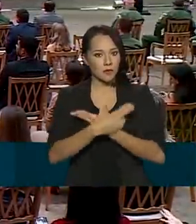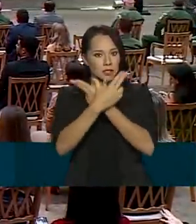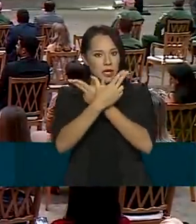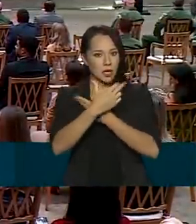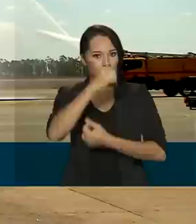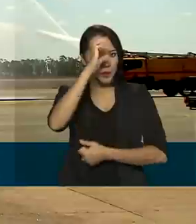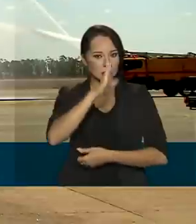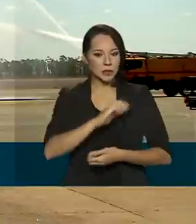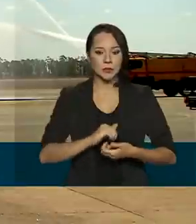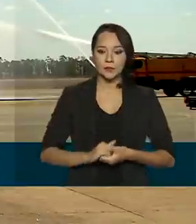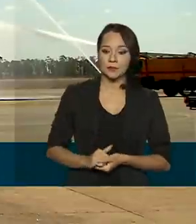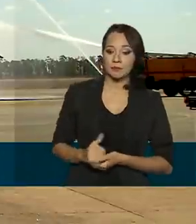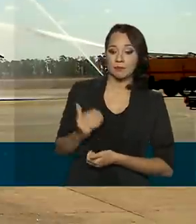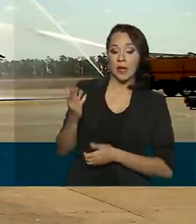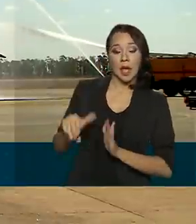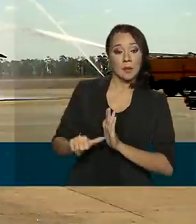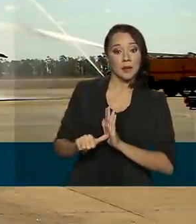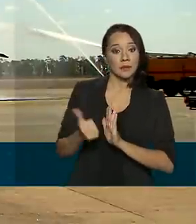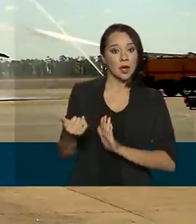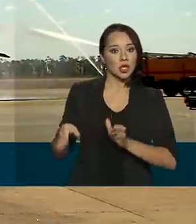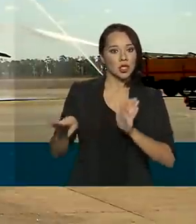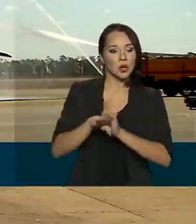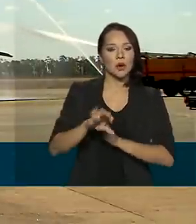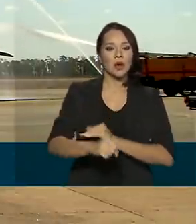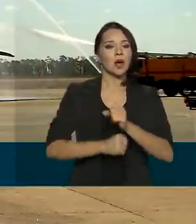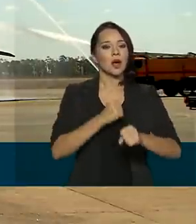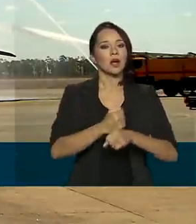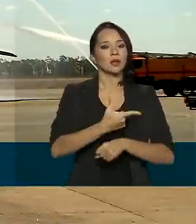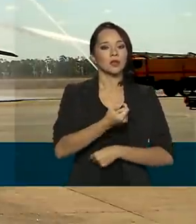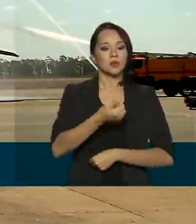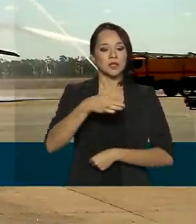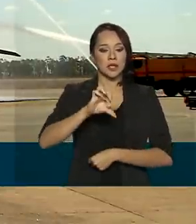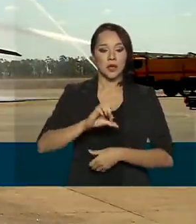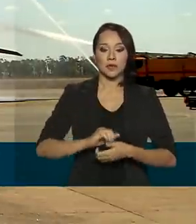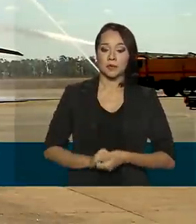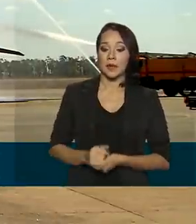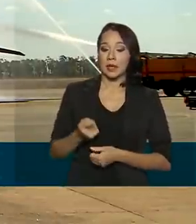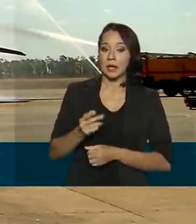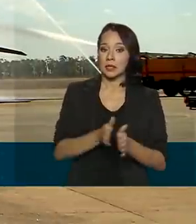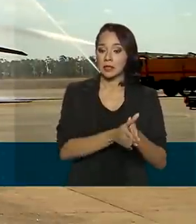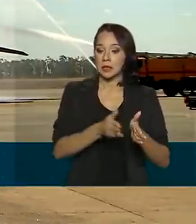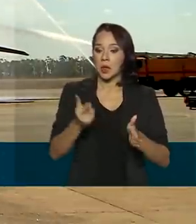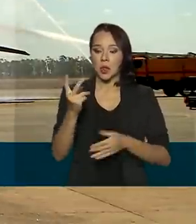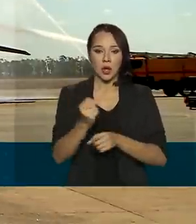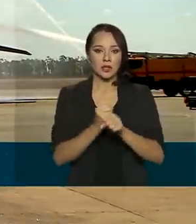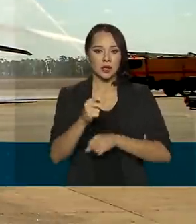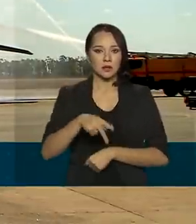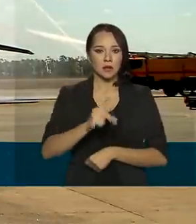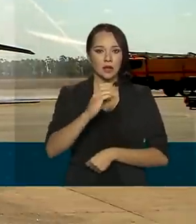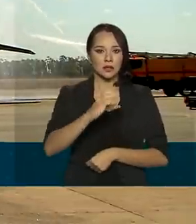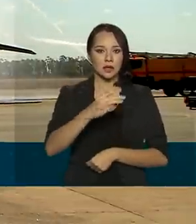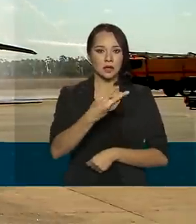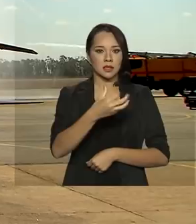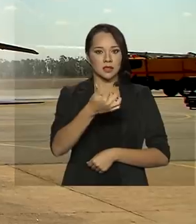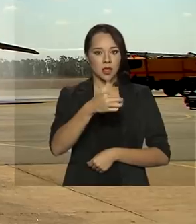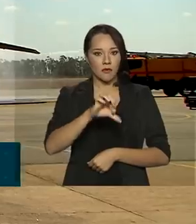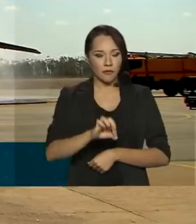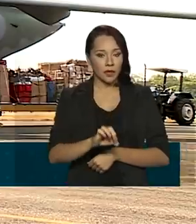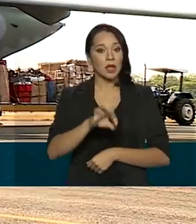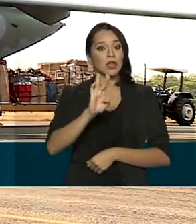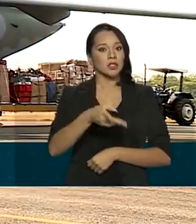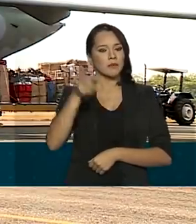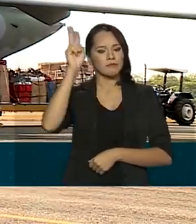Aérea Brasileira. A primeira chegou em 2019. Nesses dois anos, o KC-390 fez